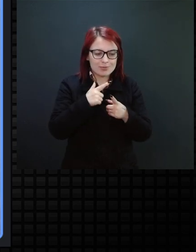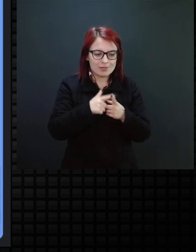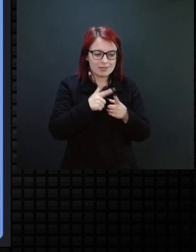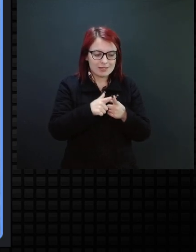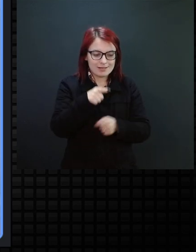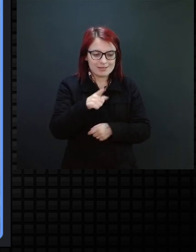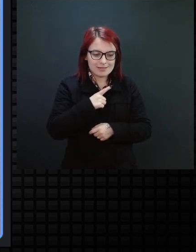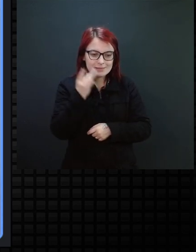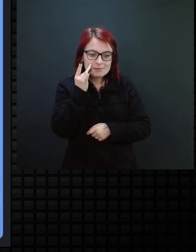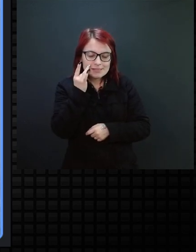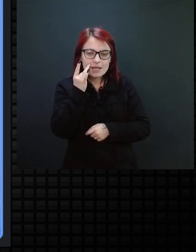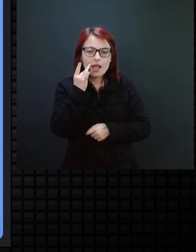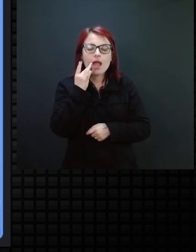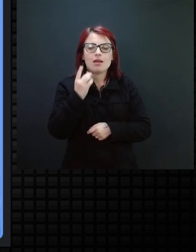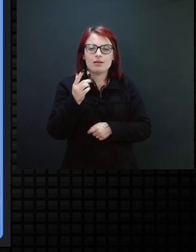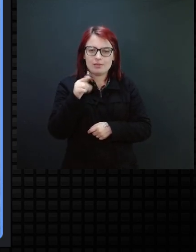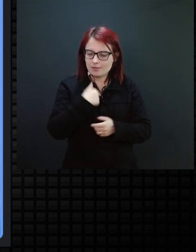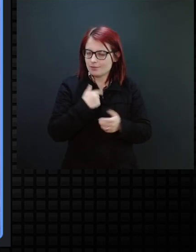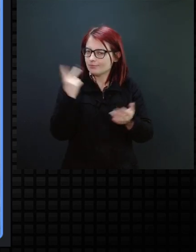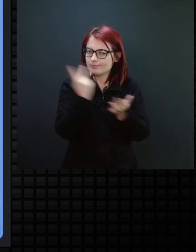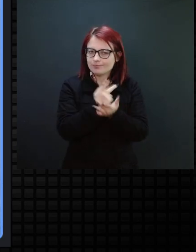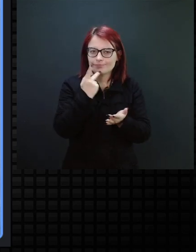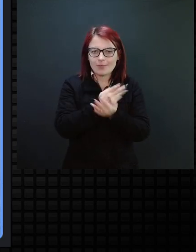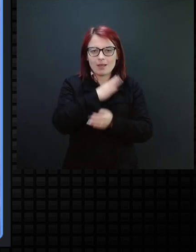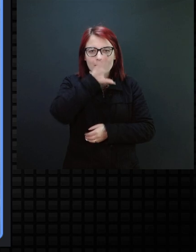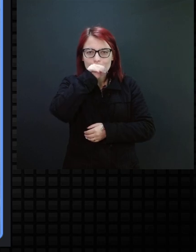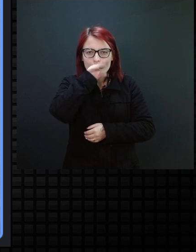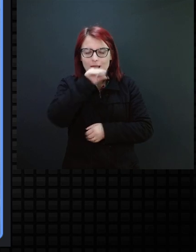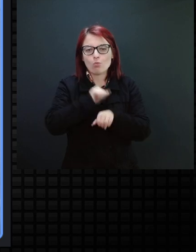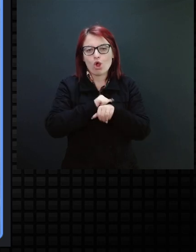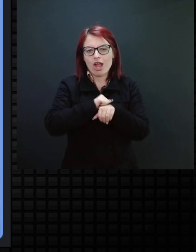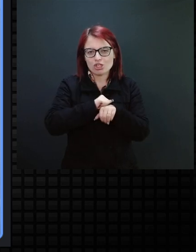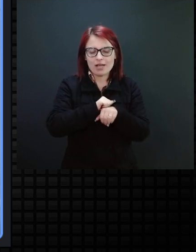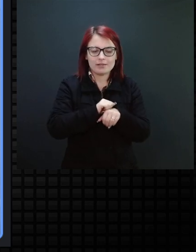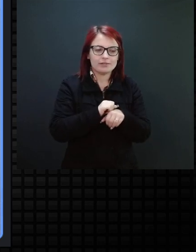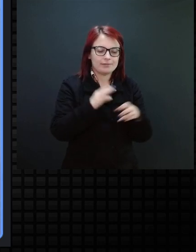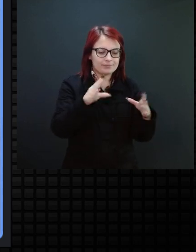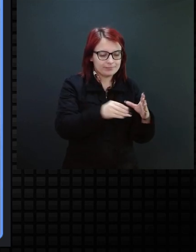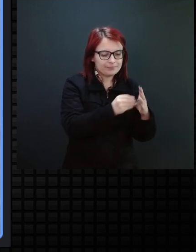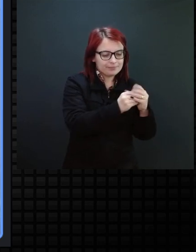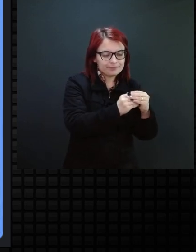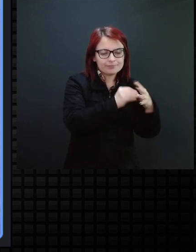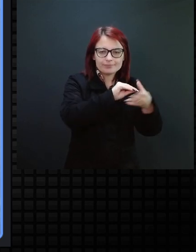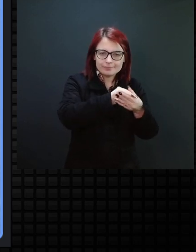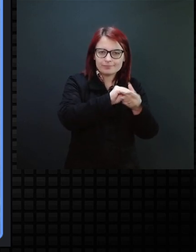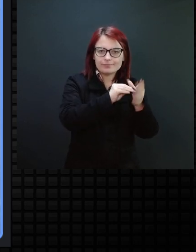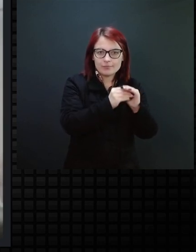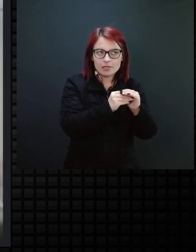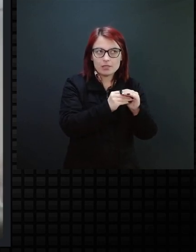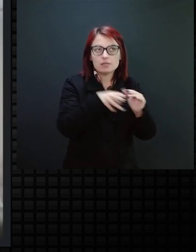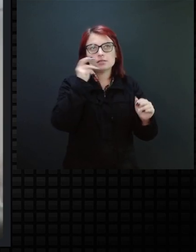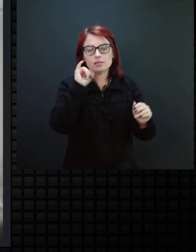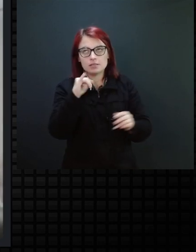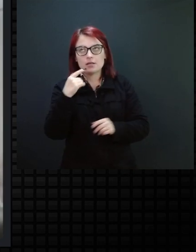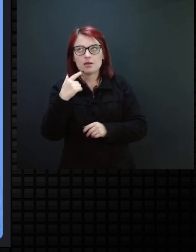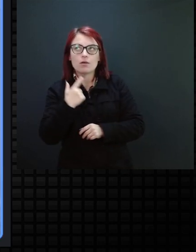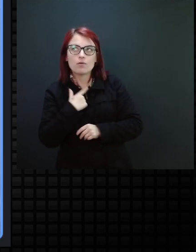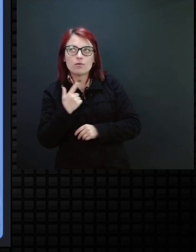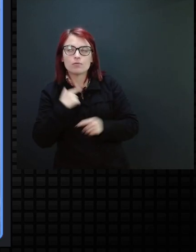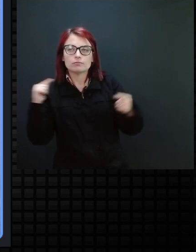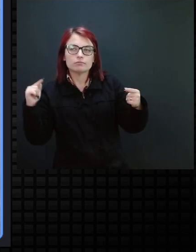presente na hora do banho, vai ser sempre o patinho de borracha. se eu estabeleci que para